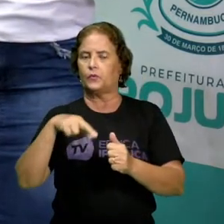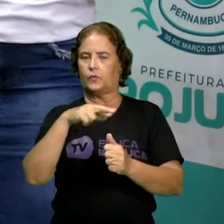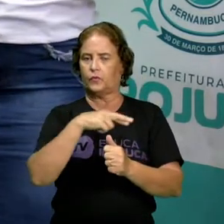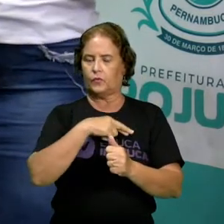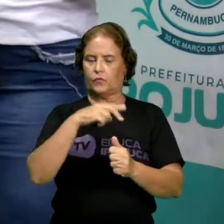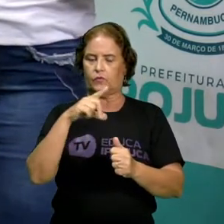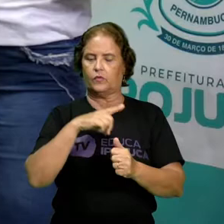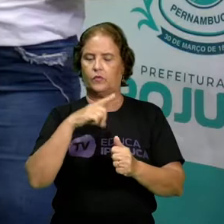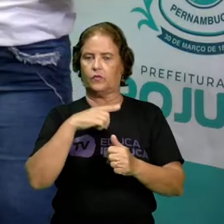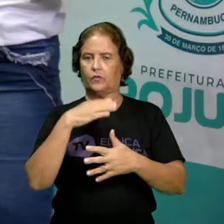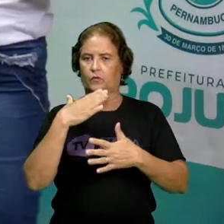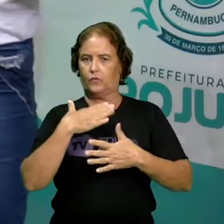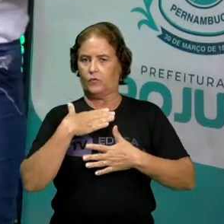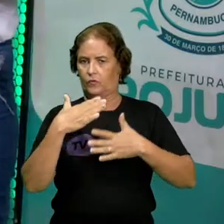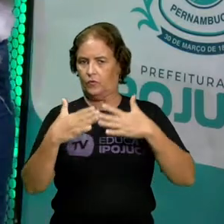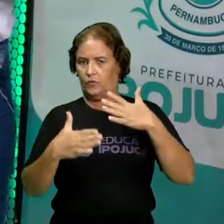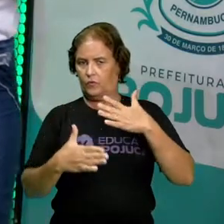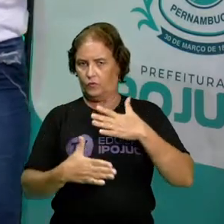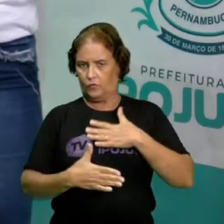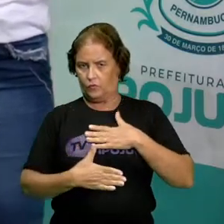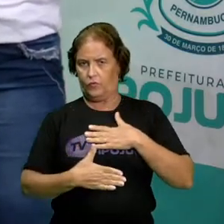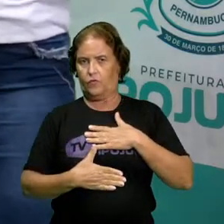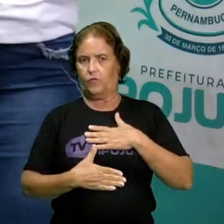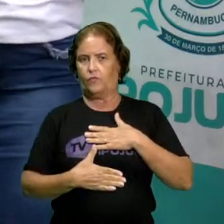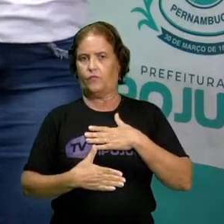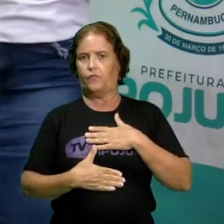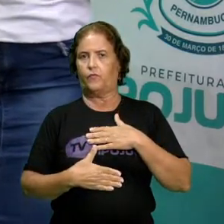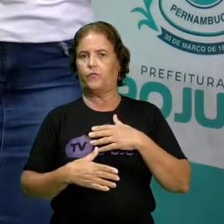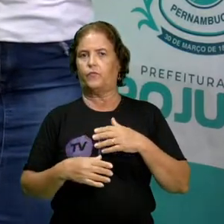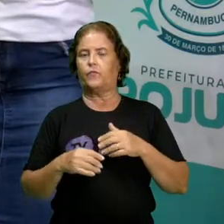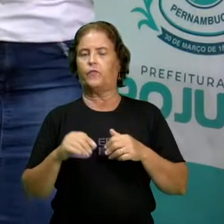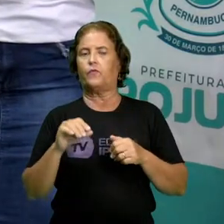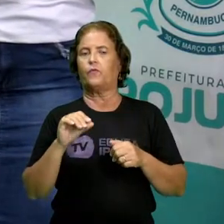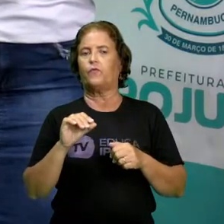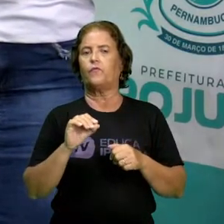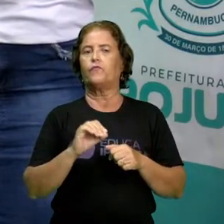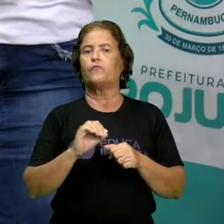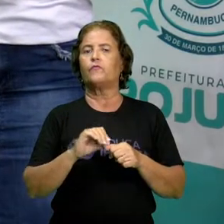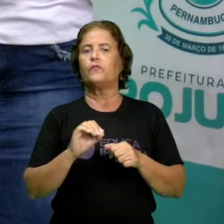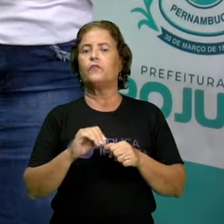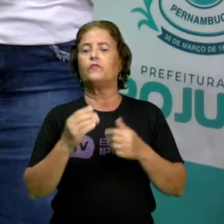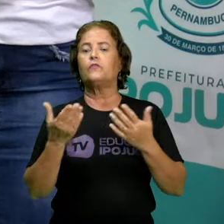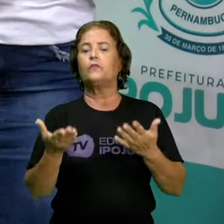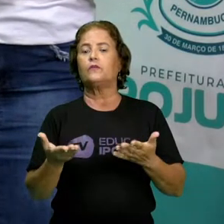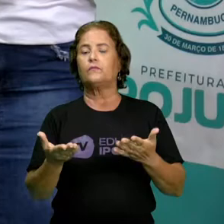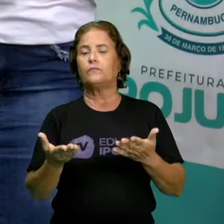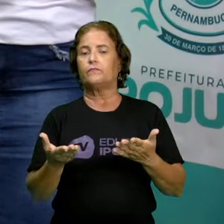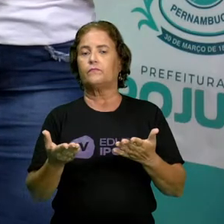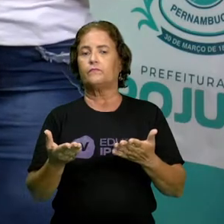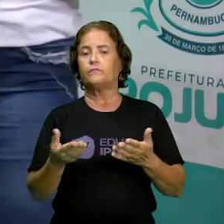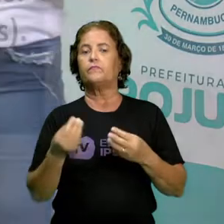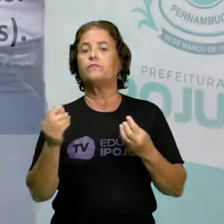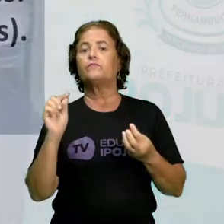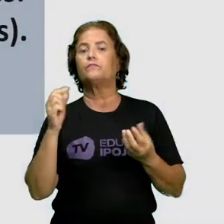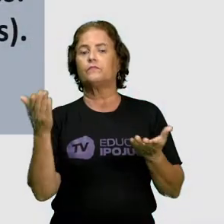corpo formado pelas seguintes partes. Quais são as partes que formam o nosso corpo?